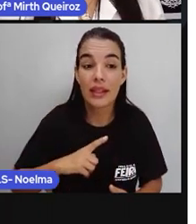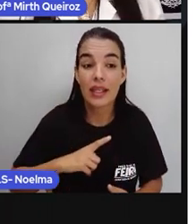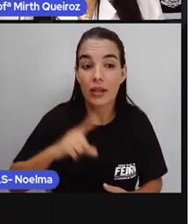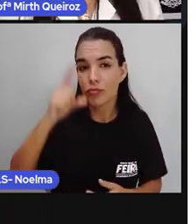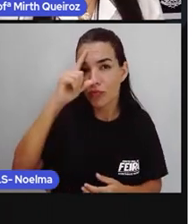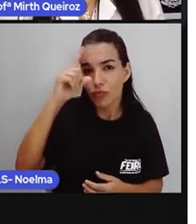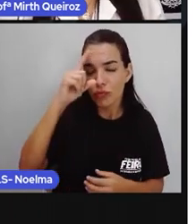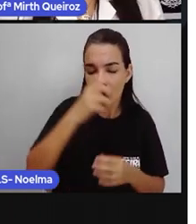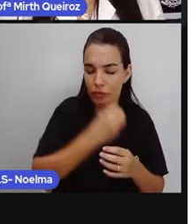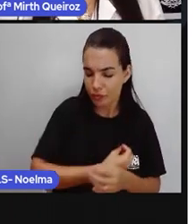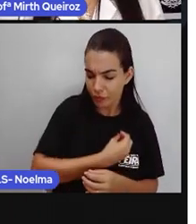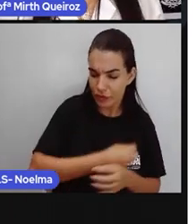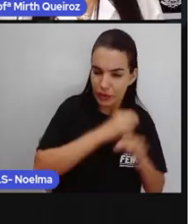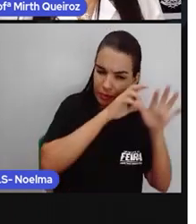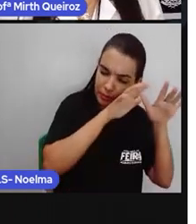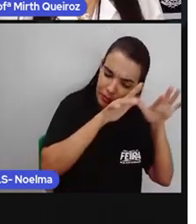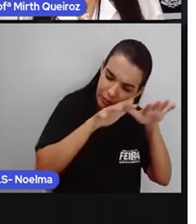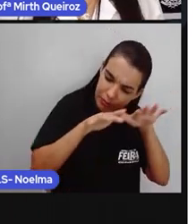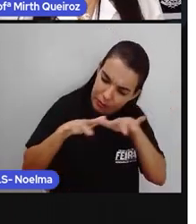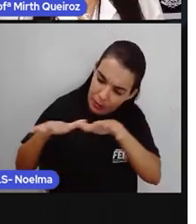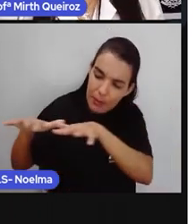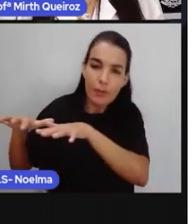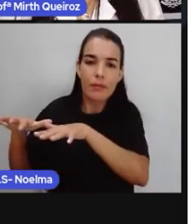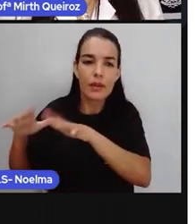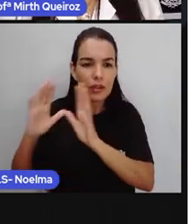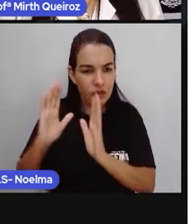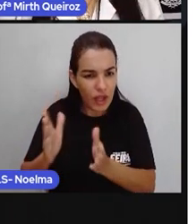de nossa vida? Vocês já se deram conta disso?